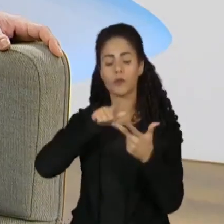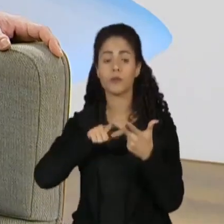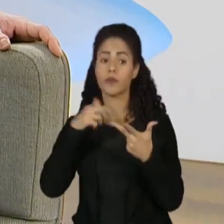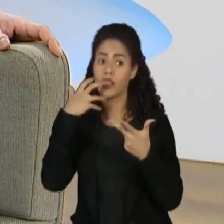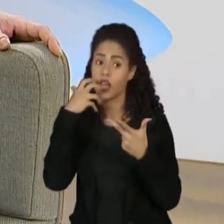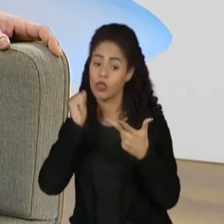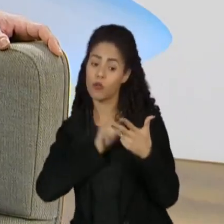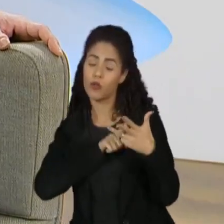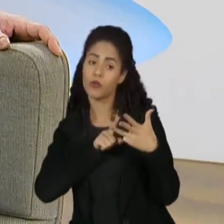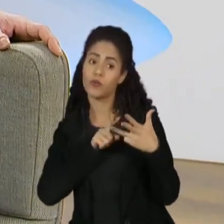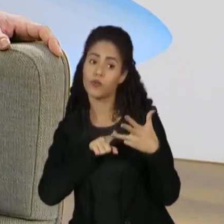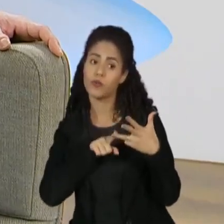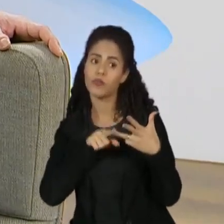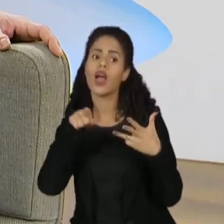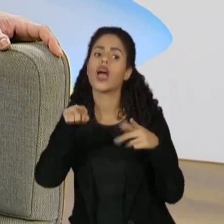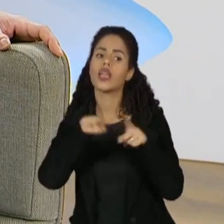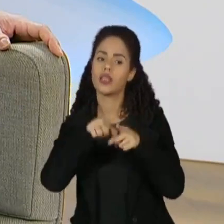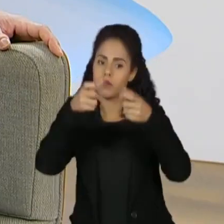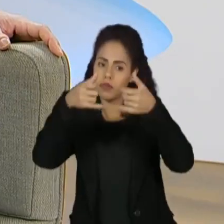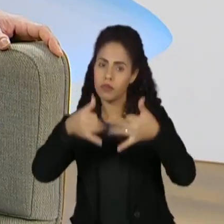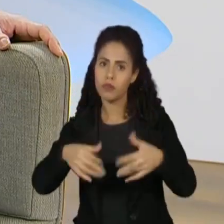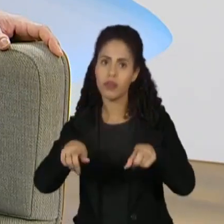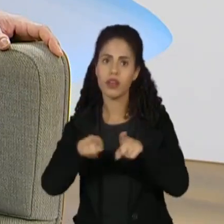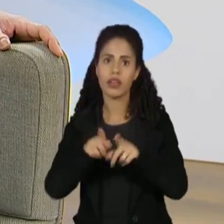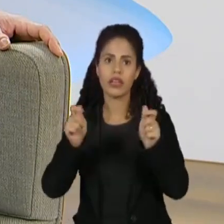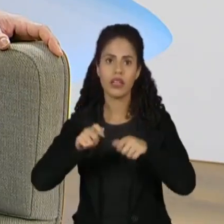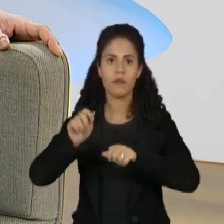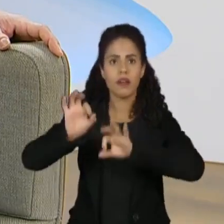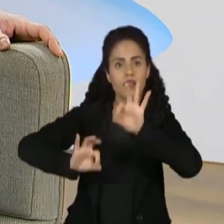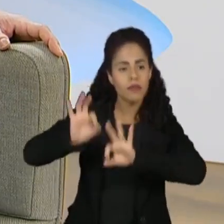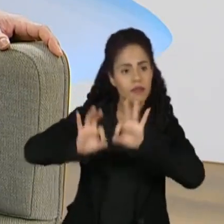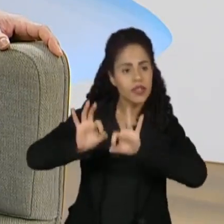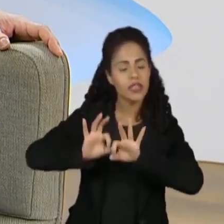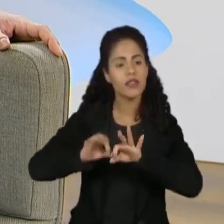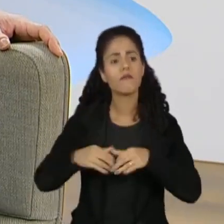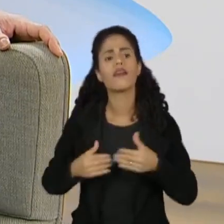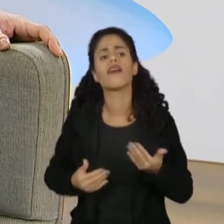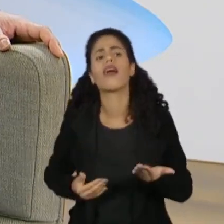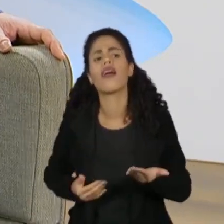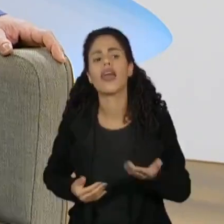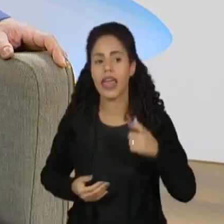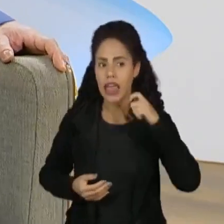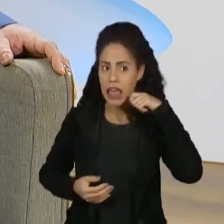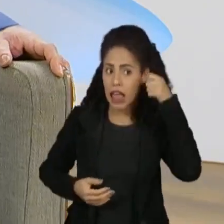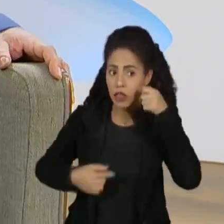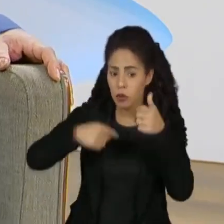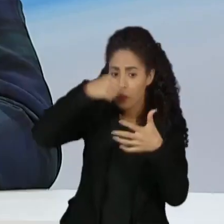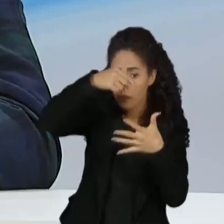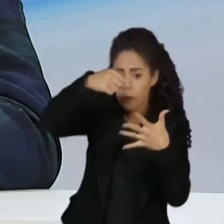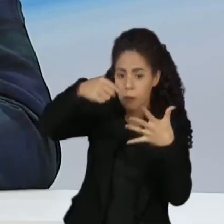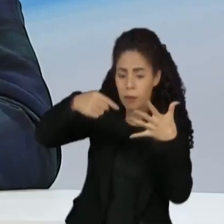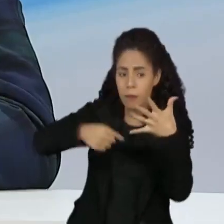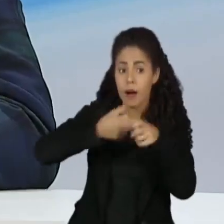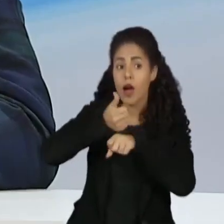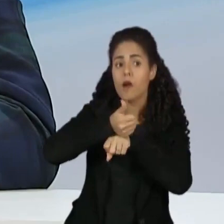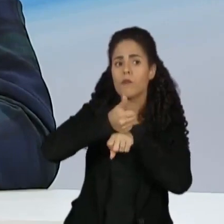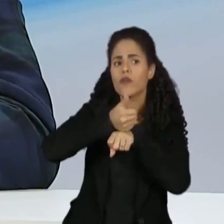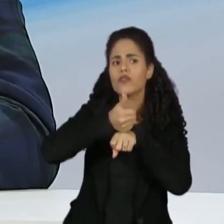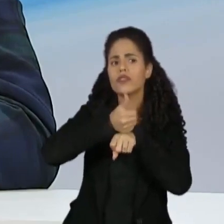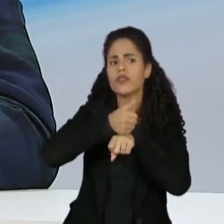cantor, declarou agora há pouco que também pode ser bicho de palco e ator. E dessas